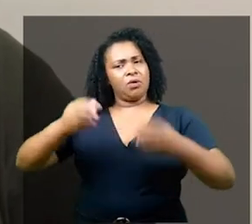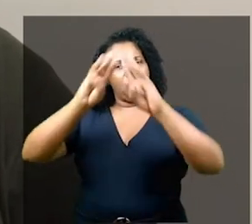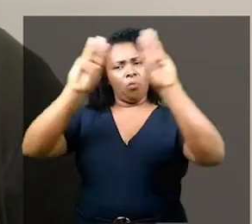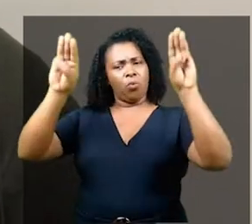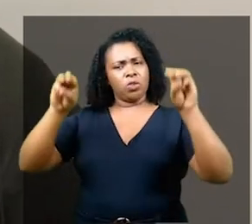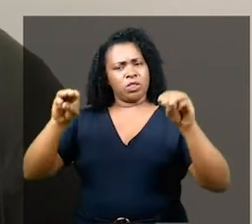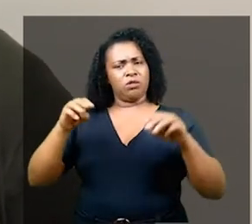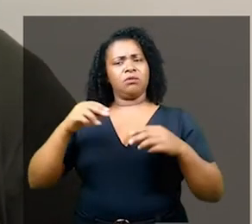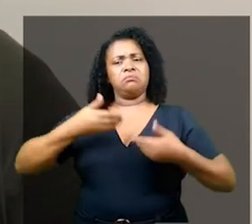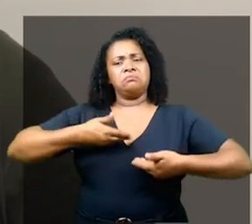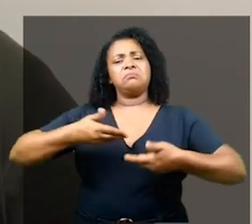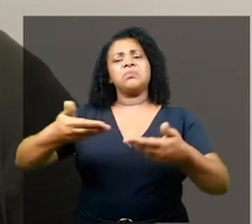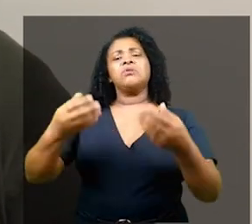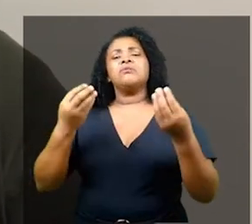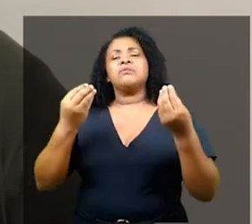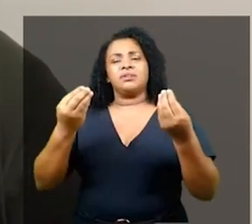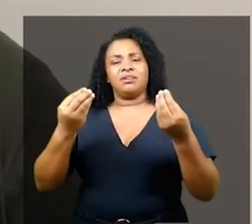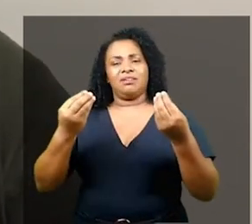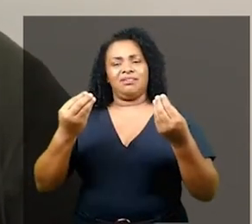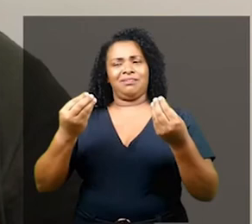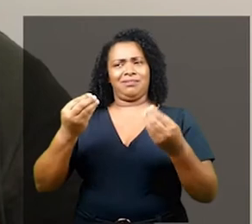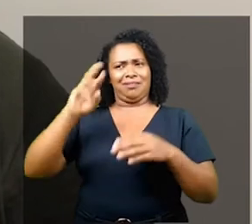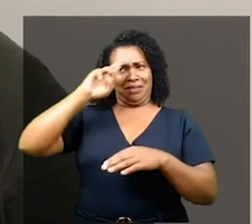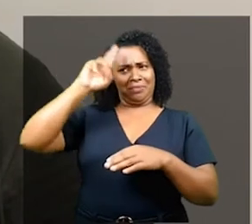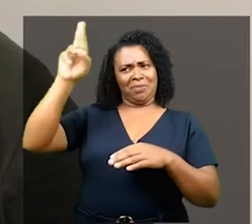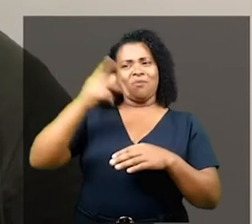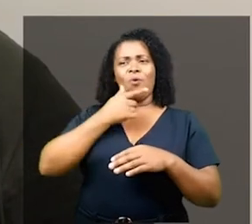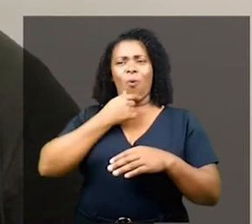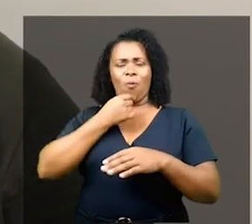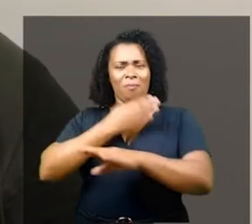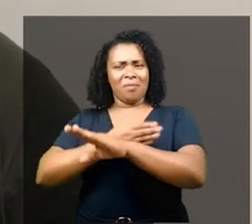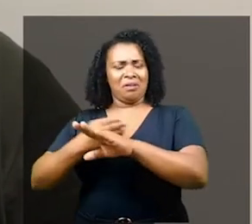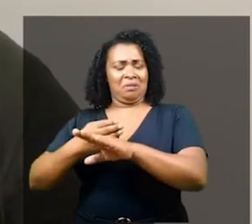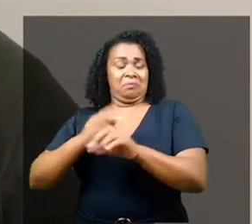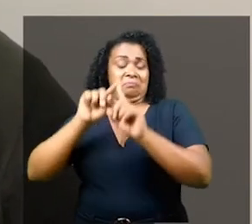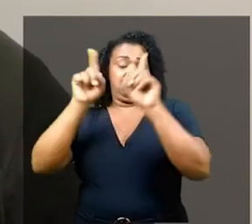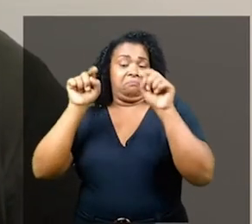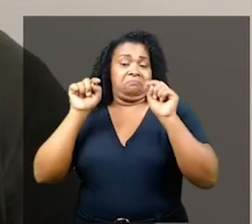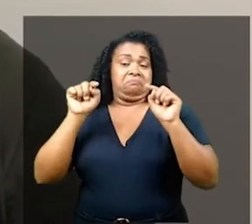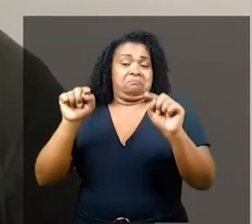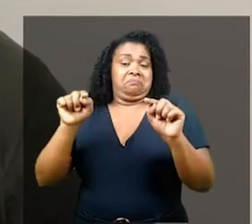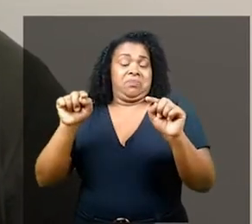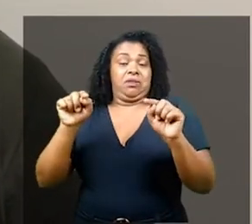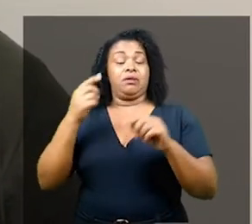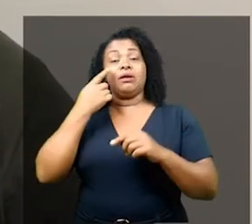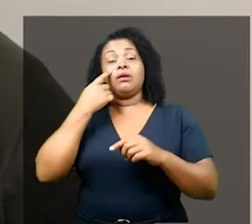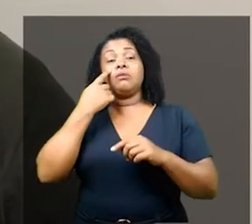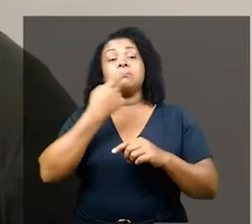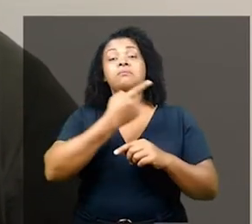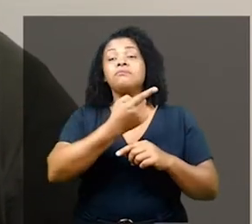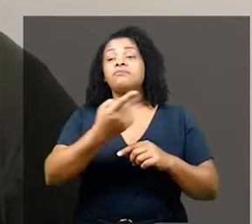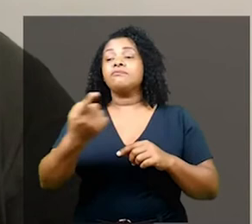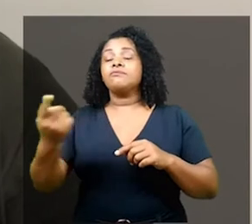Apesar de ver muitas mulheres compondo as mesas de debate do EPM 2020,